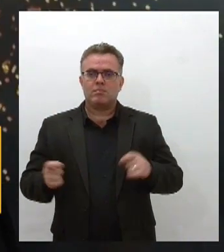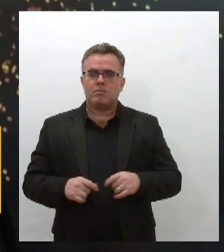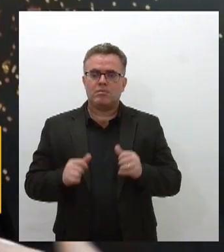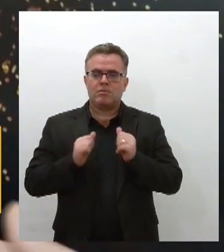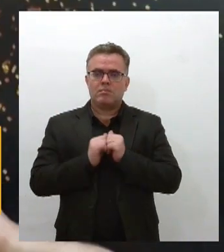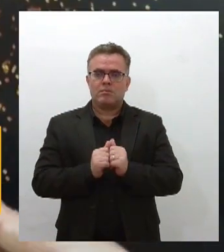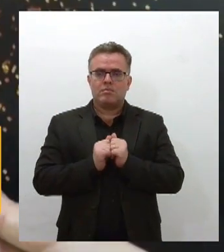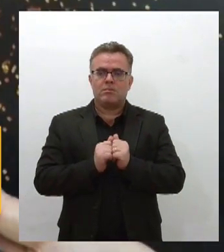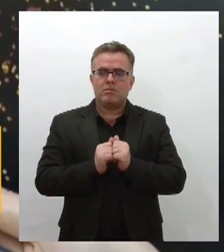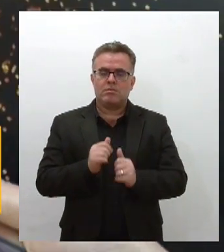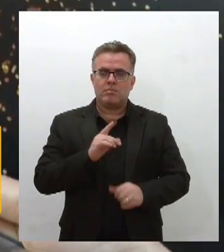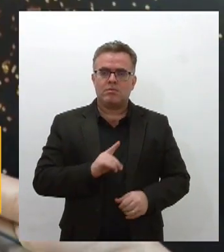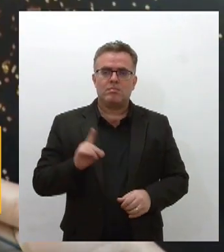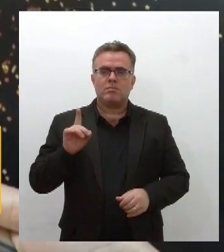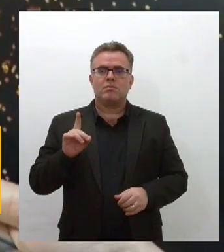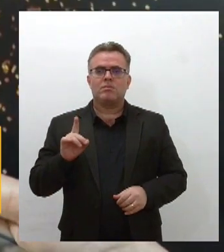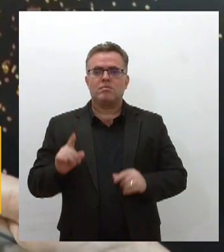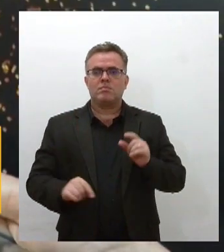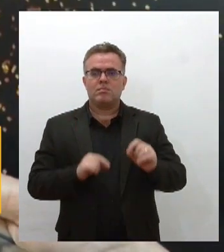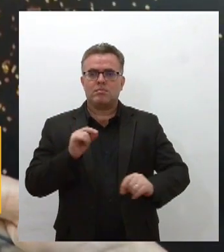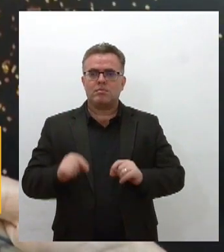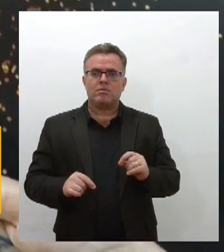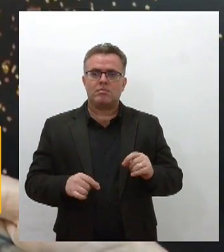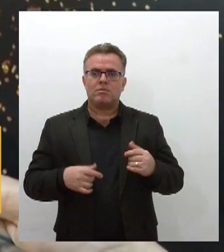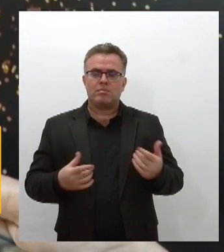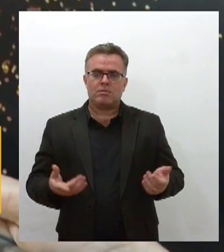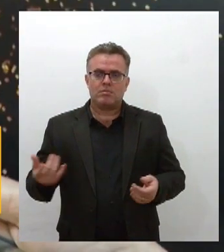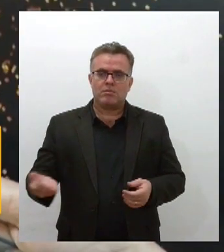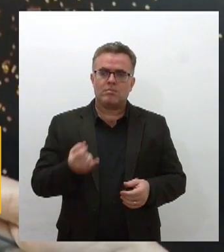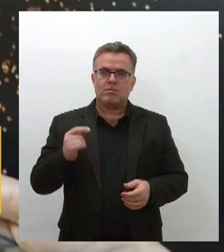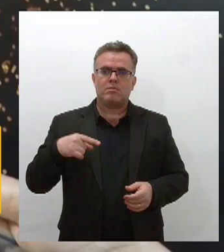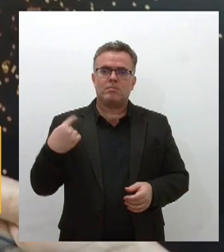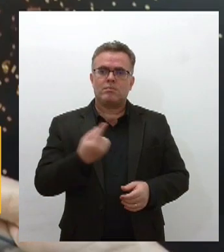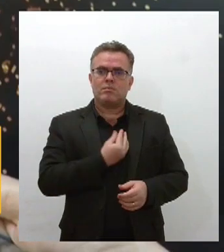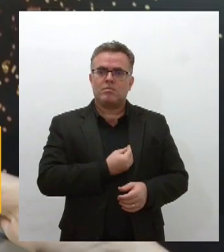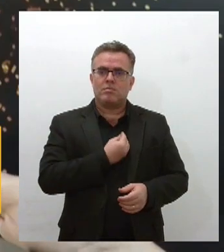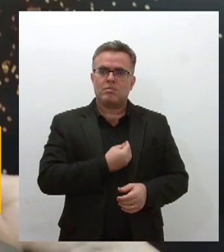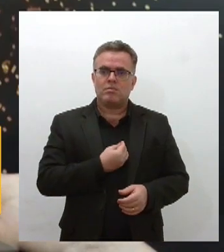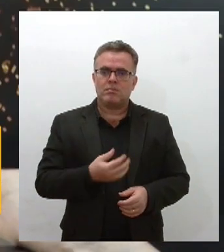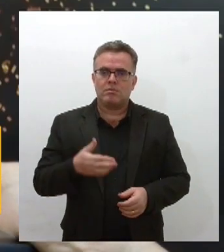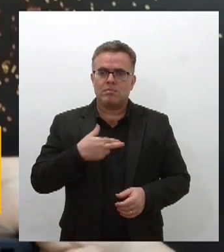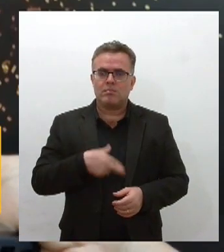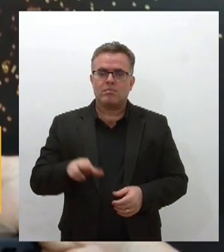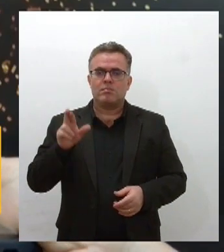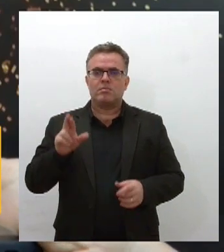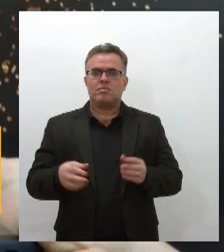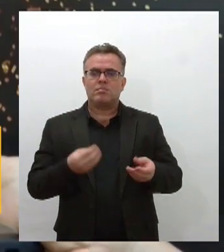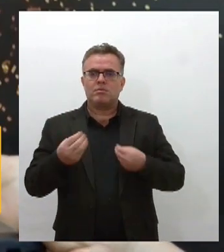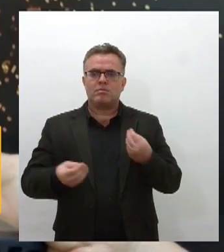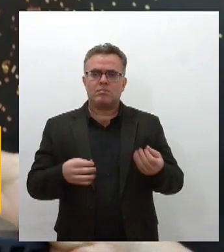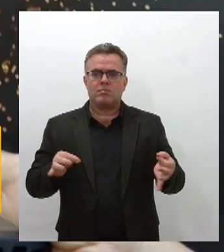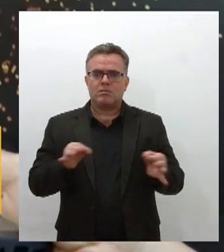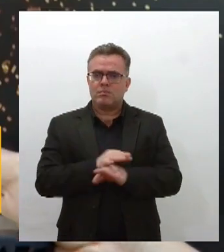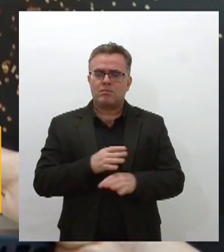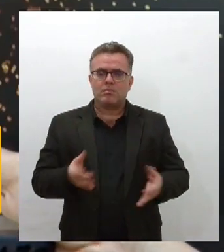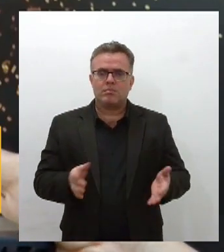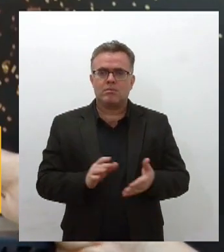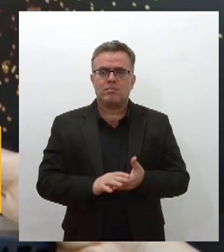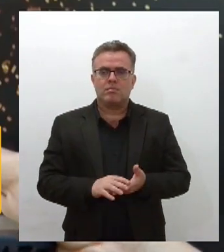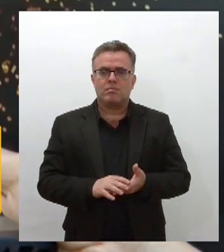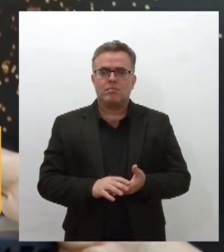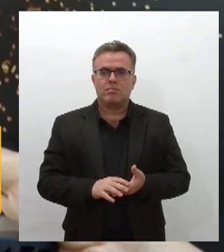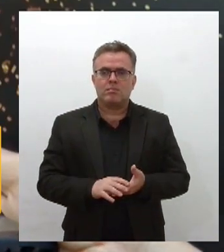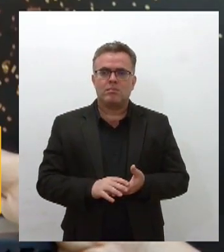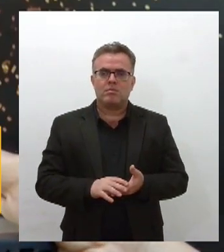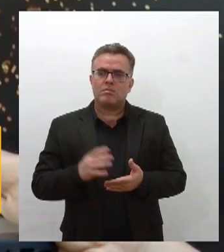Freire Sidimário é uma figura muito importante para a nossa vida nós que somos religiosos carmelitas mas também é uma figura importante para a nossa